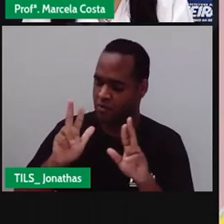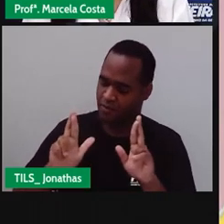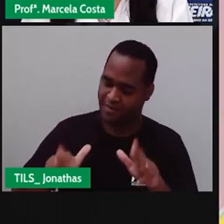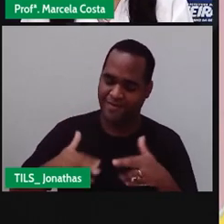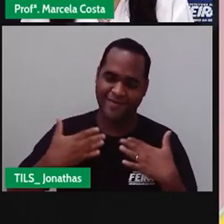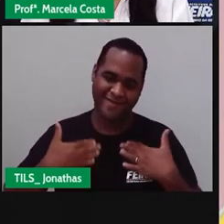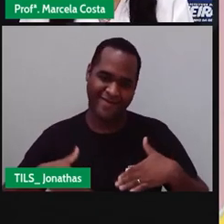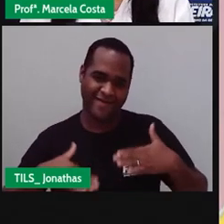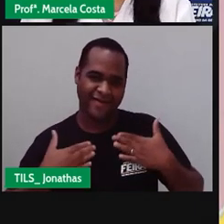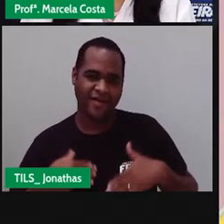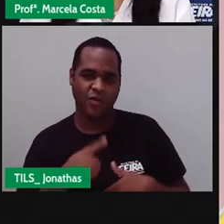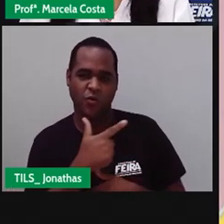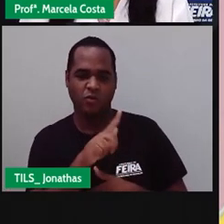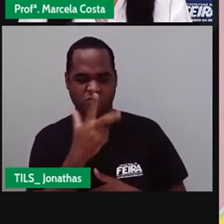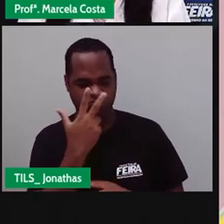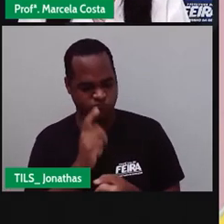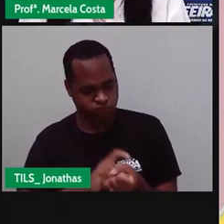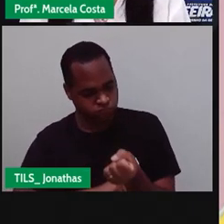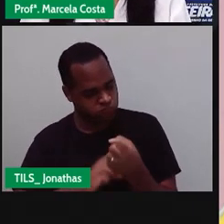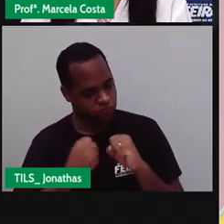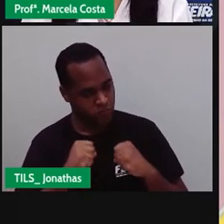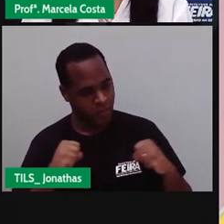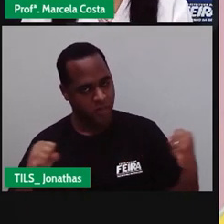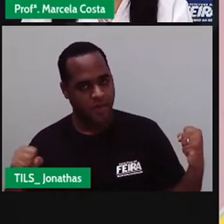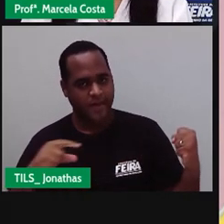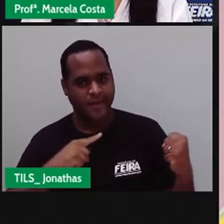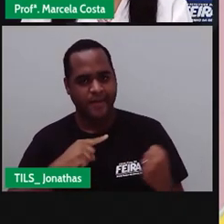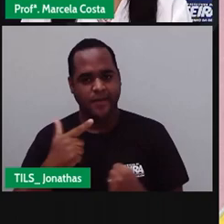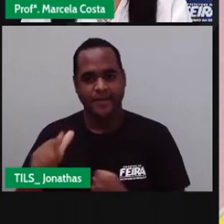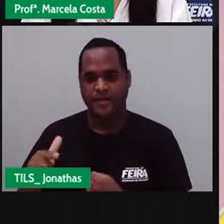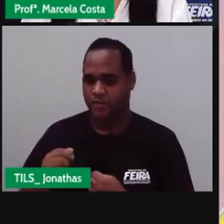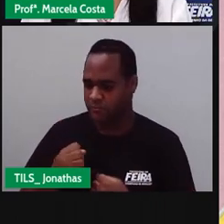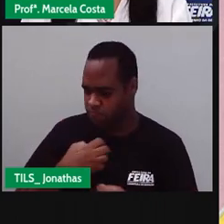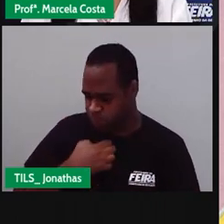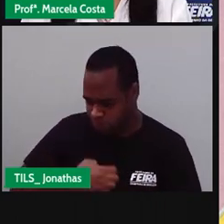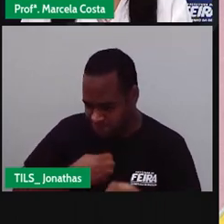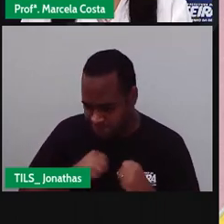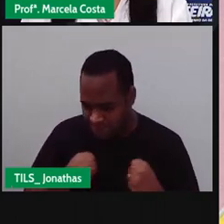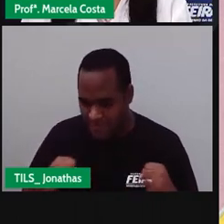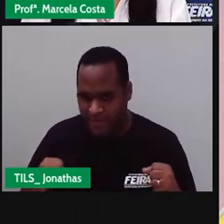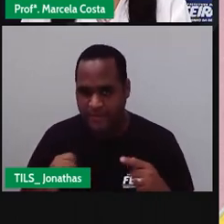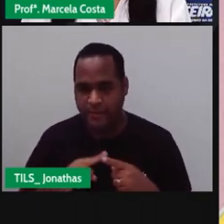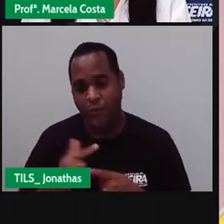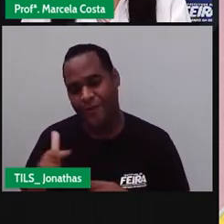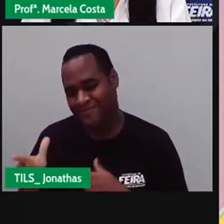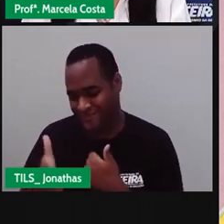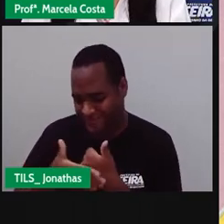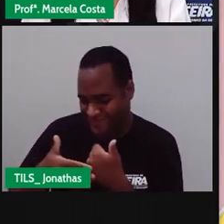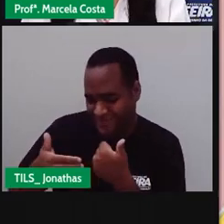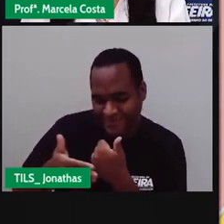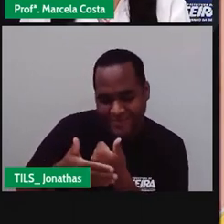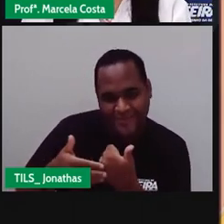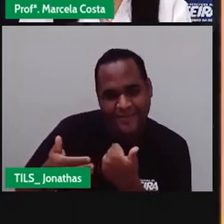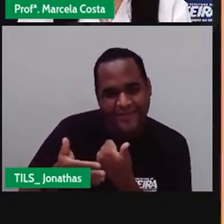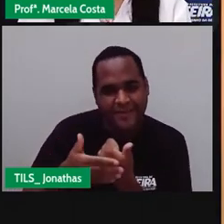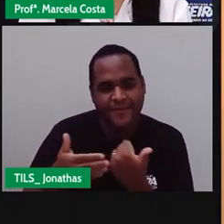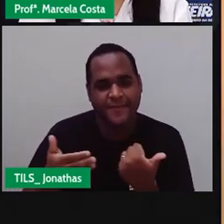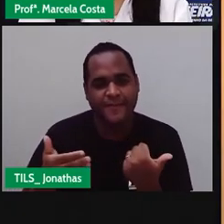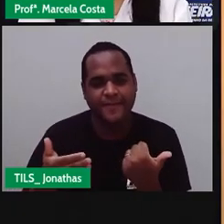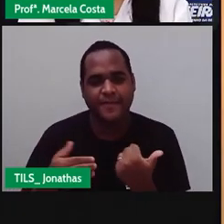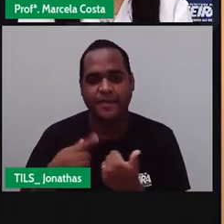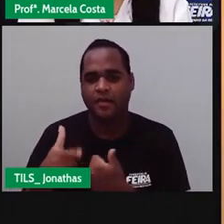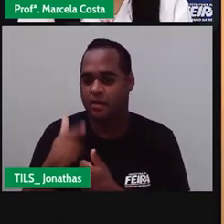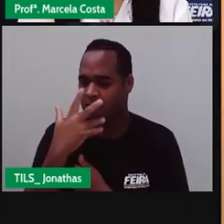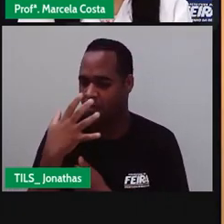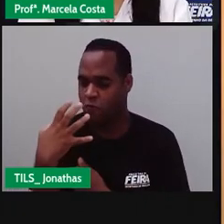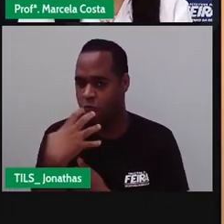Outro é nervoso Um é birrento Outro é dengoso Um